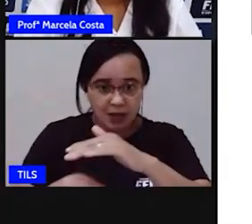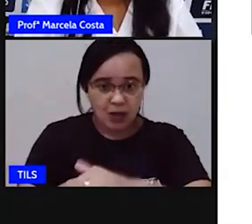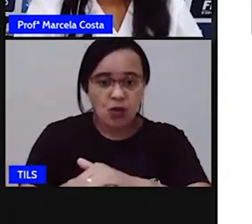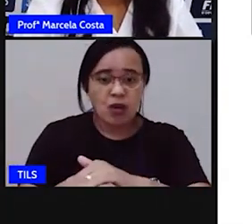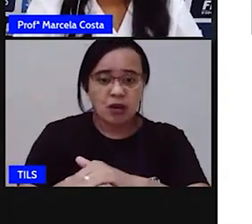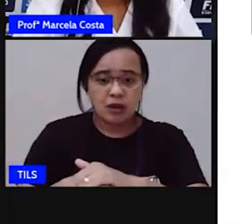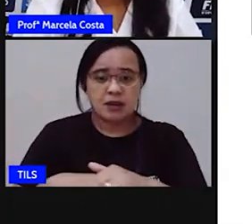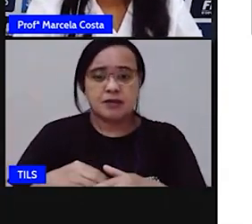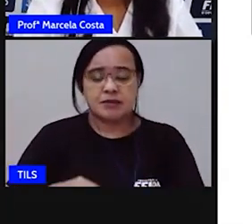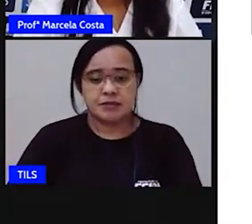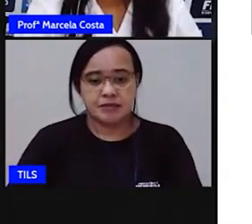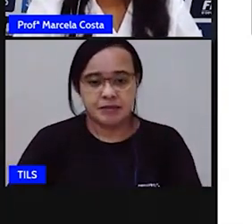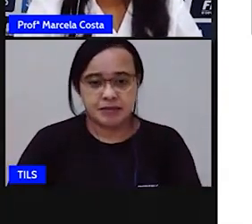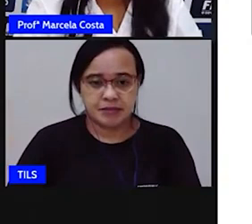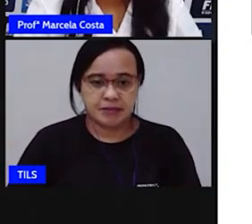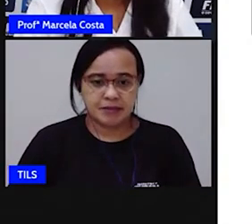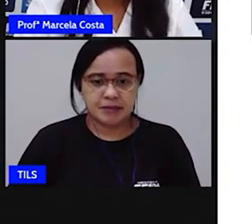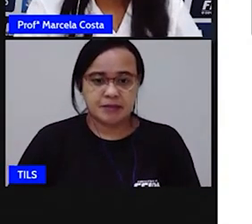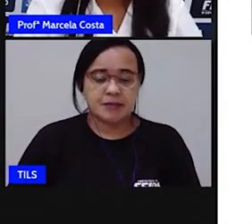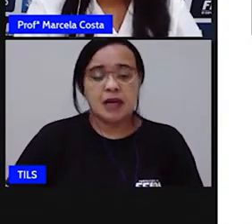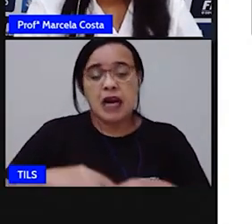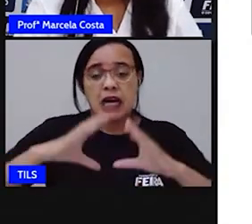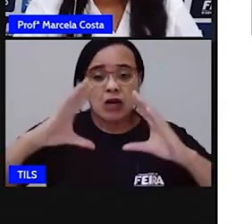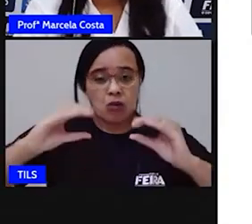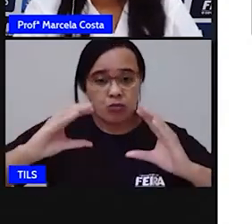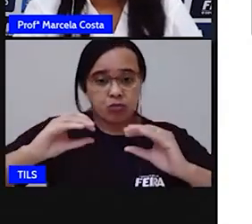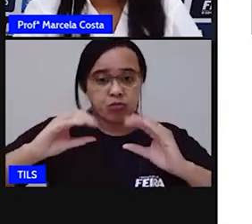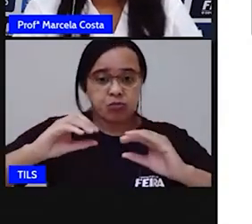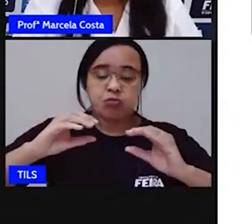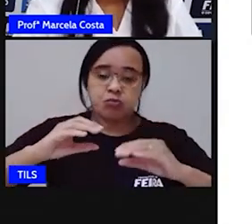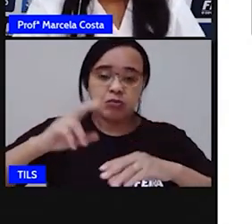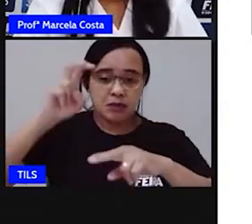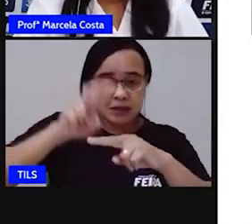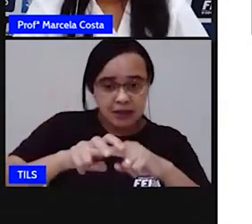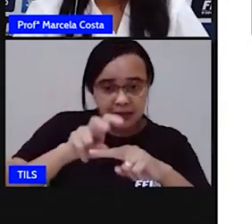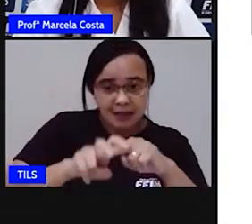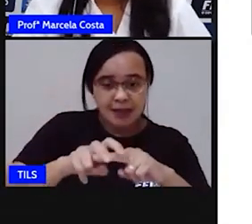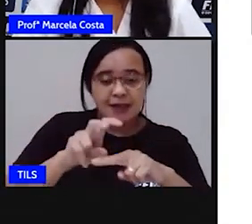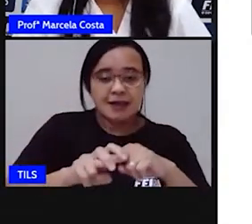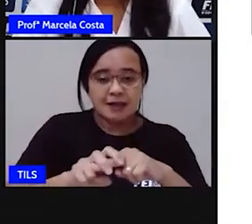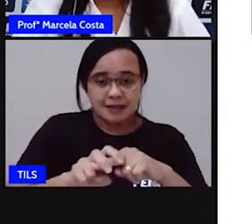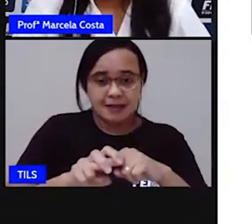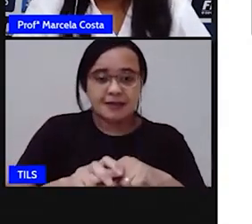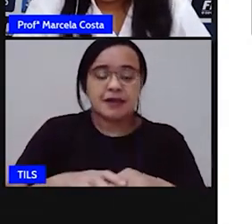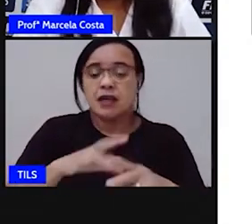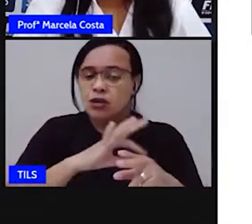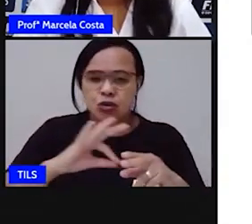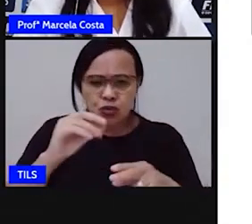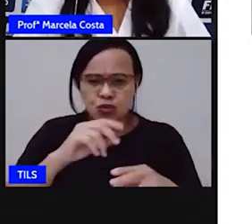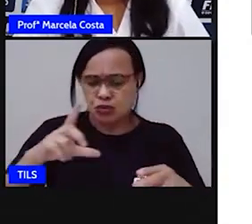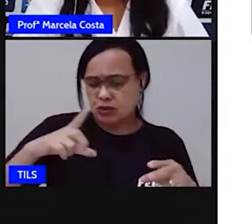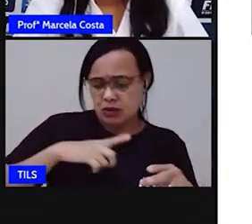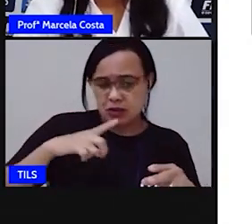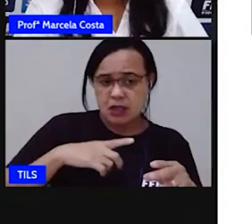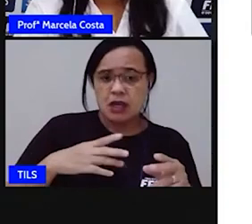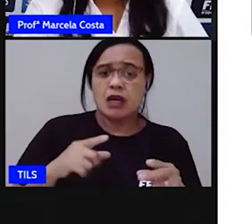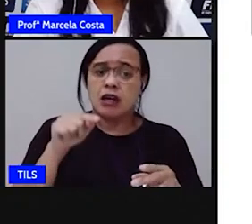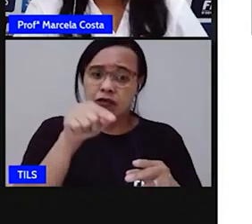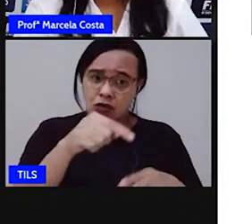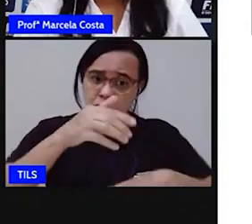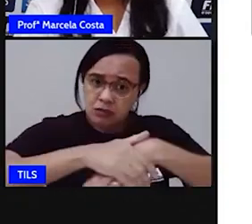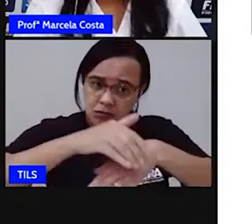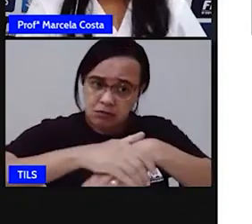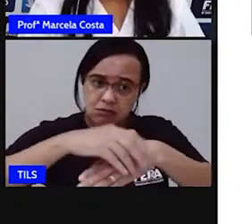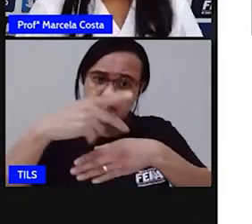tem uma... um sofá, um insol. A depender do que tiver, você vai escrever